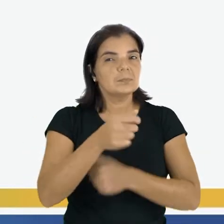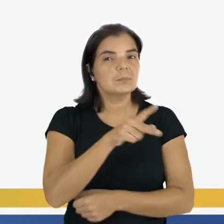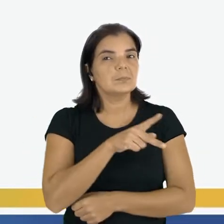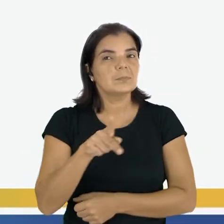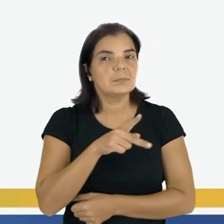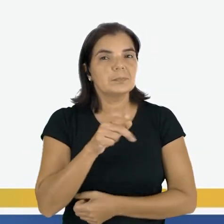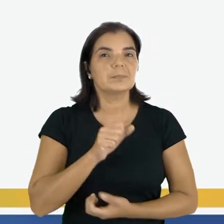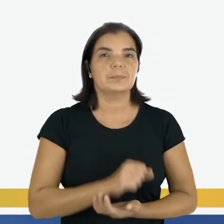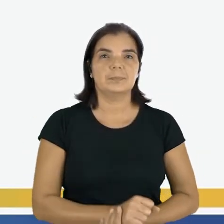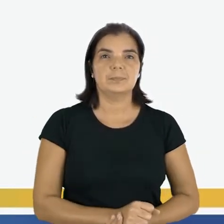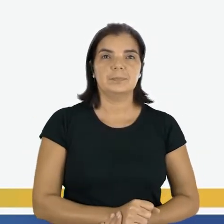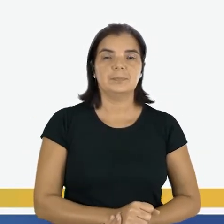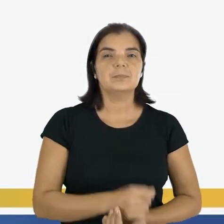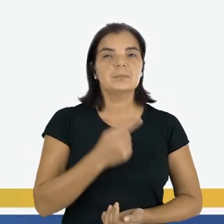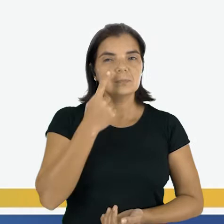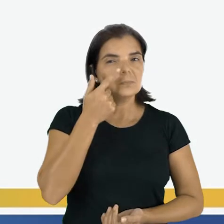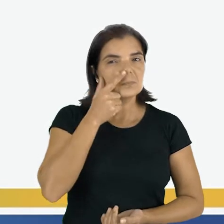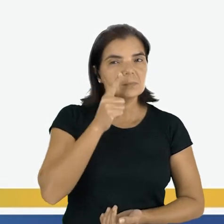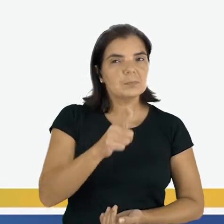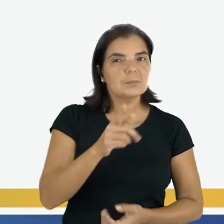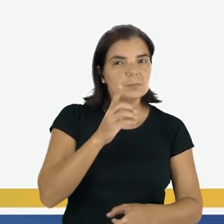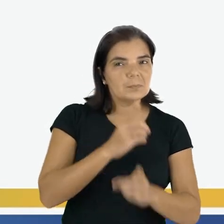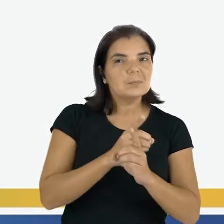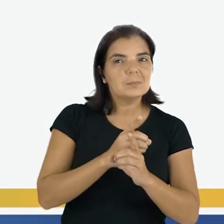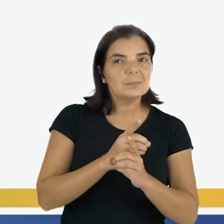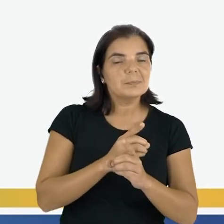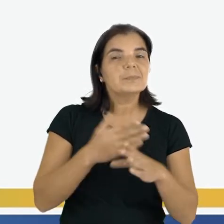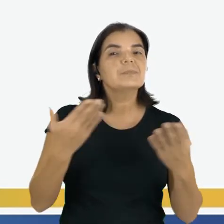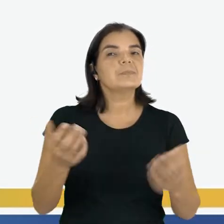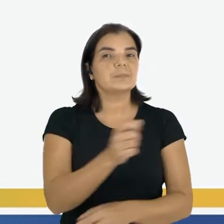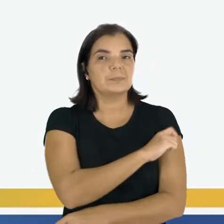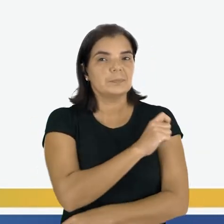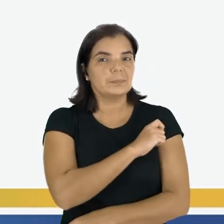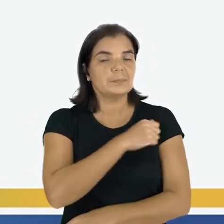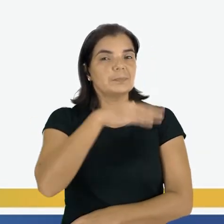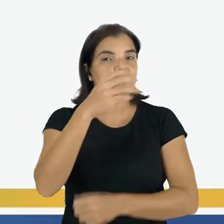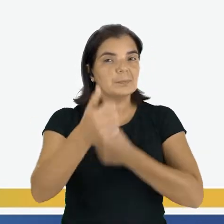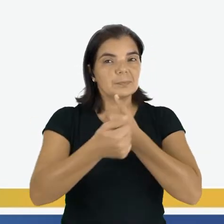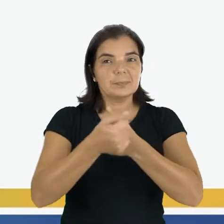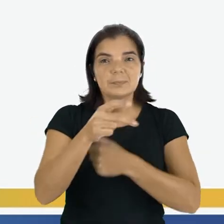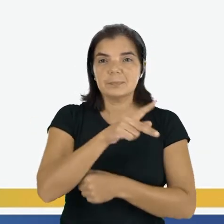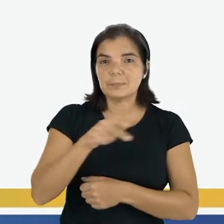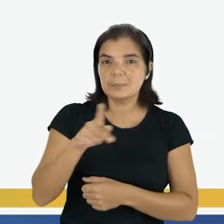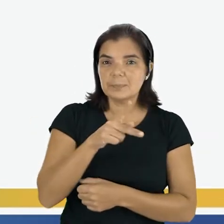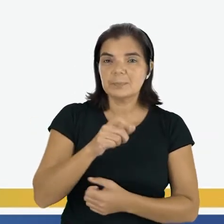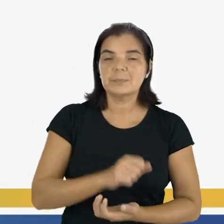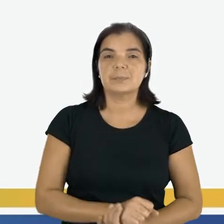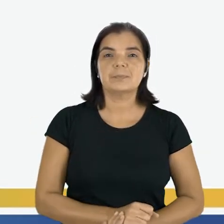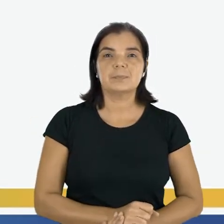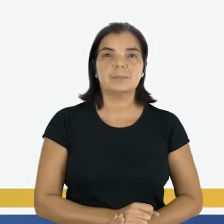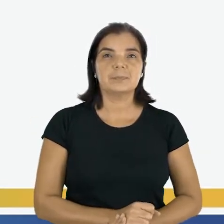professora? Você já conseguiu identificar qual é o aluno que está mais perto da professora?